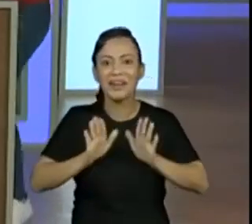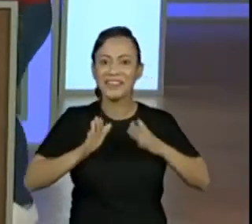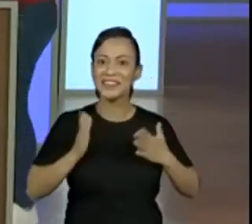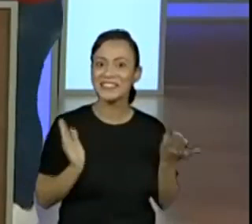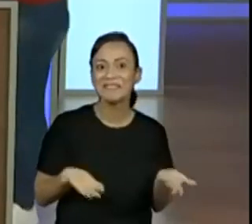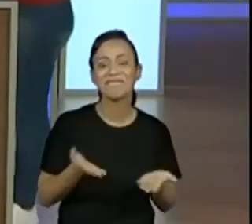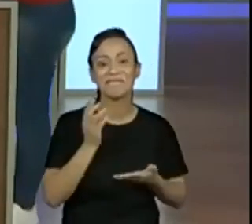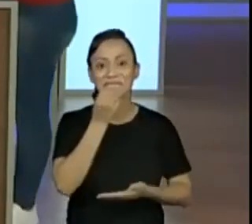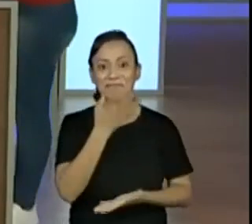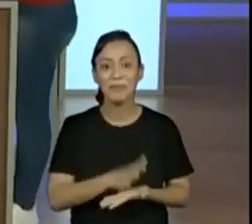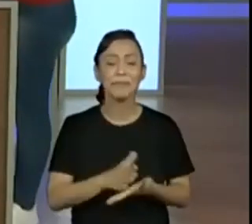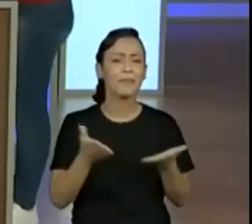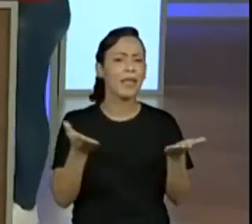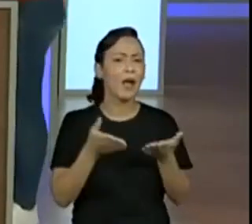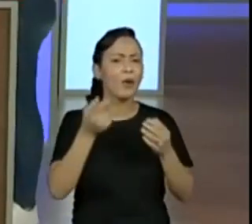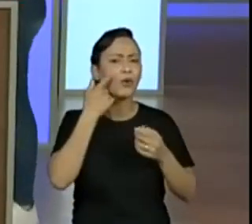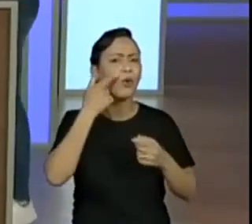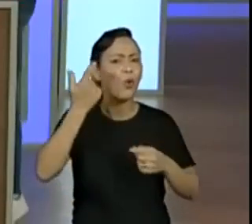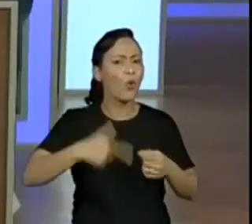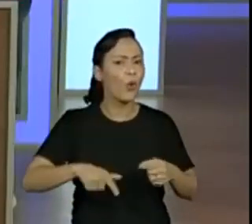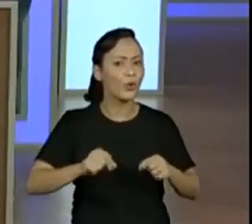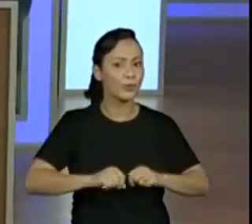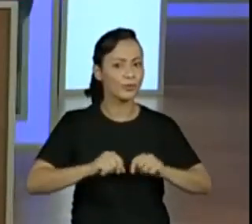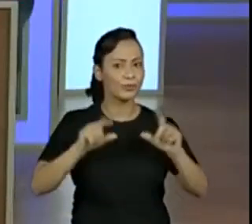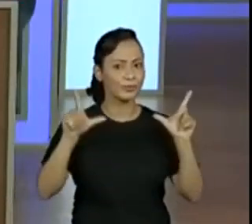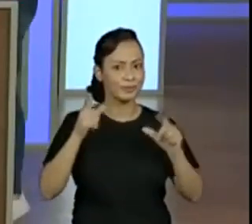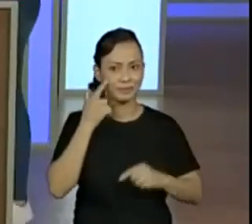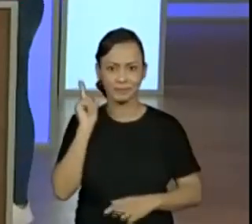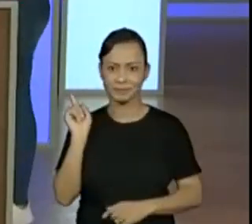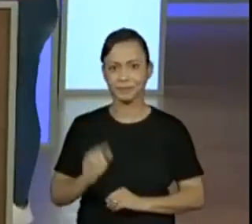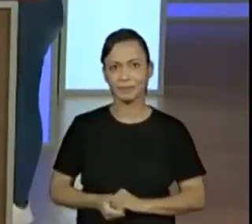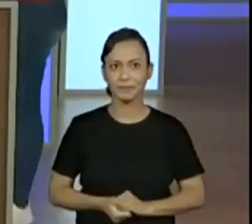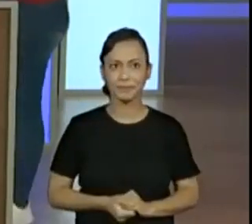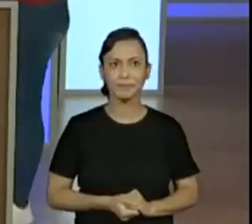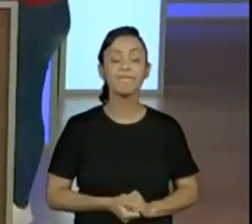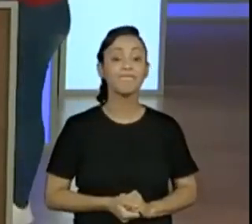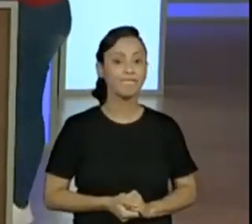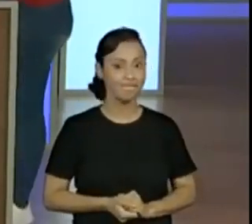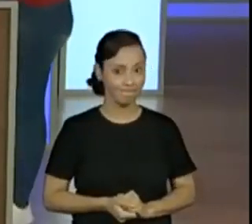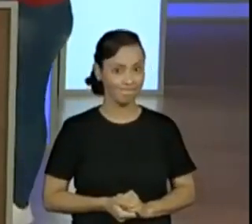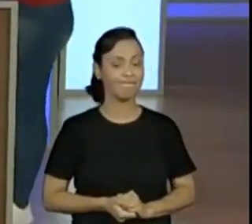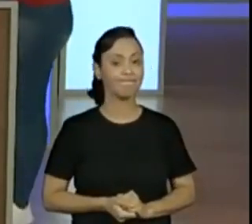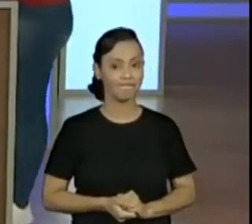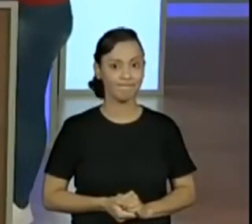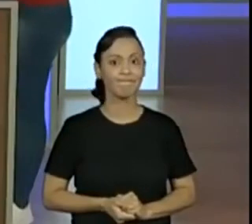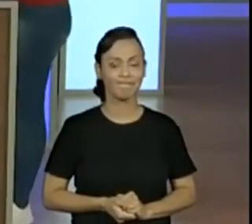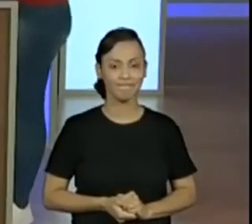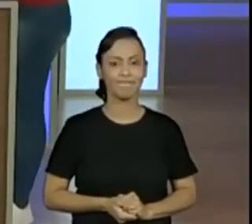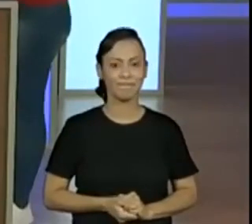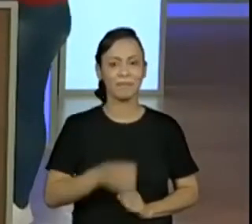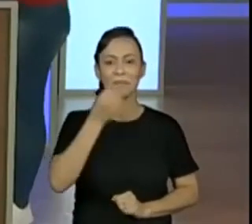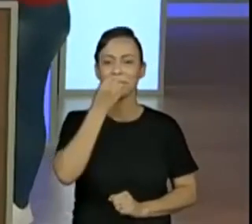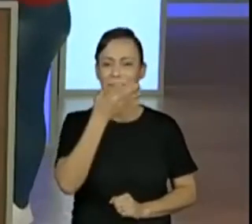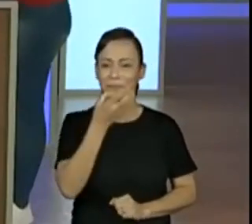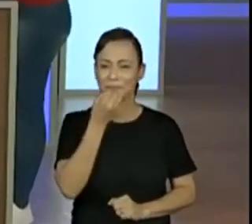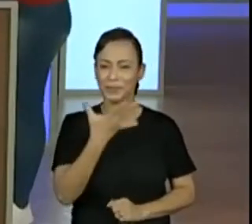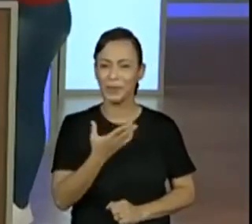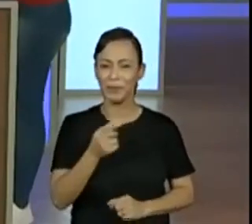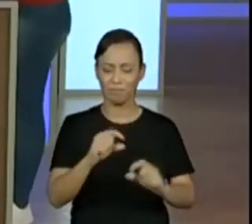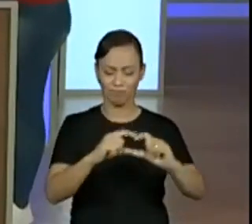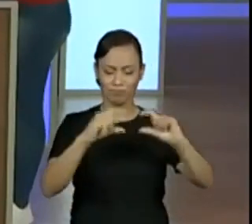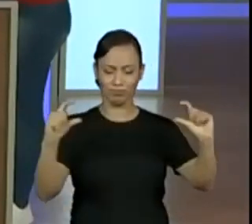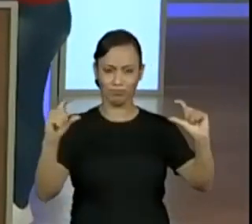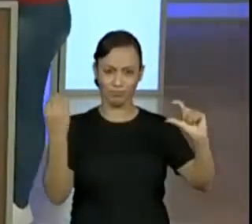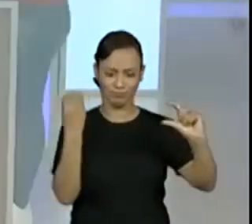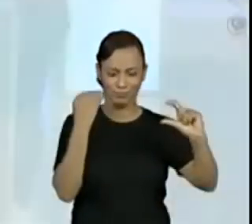ver aqui o que... Passa para a gente, por favor. Ah, agora vem, hein? Agora vem. Nessa